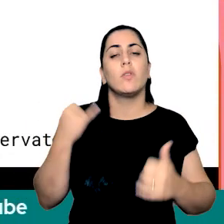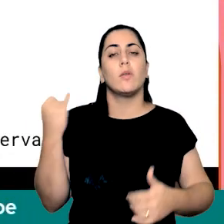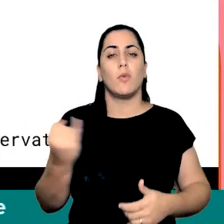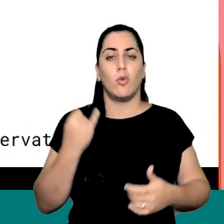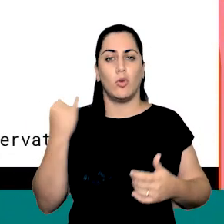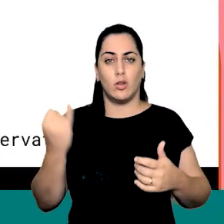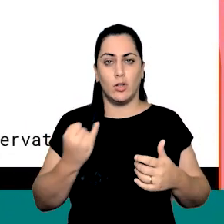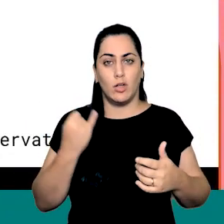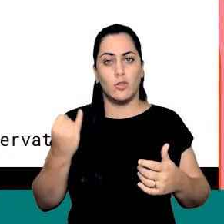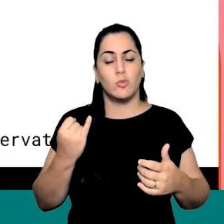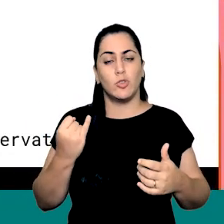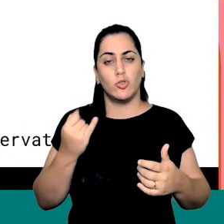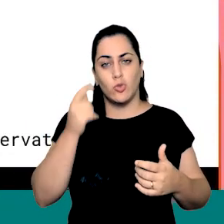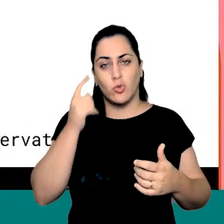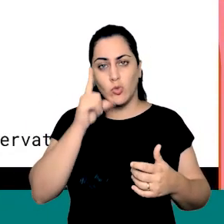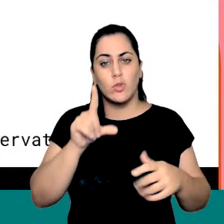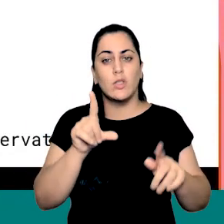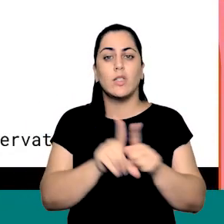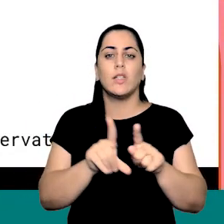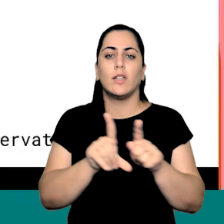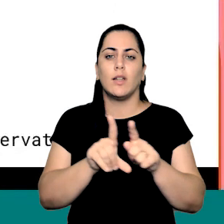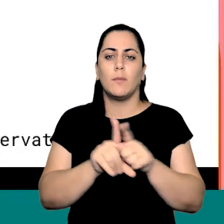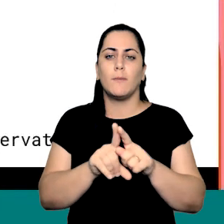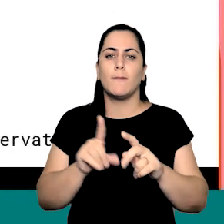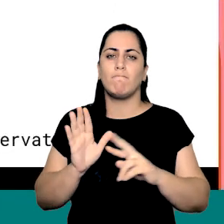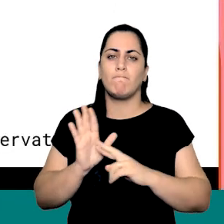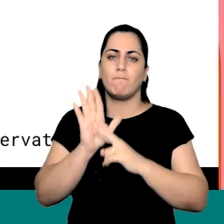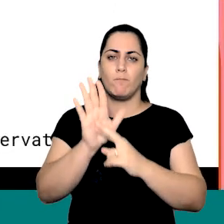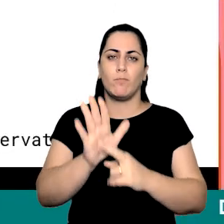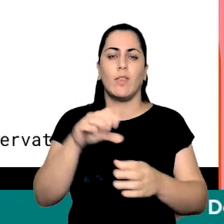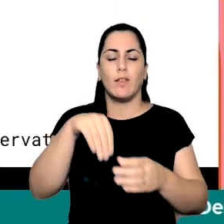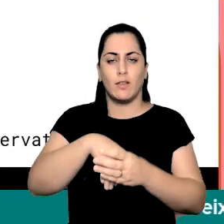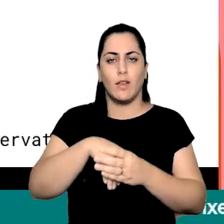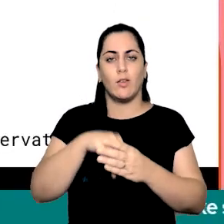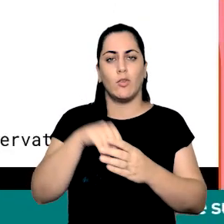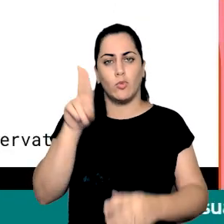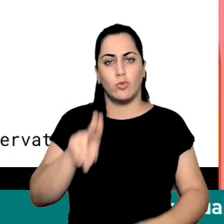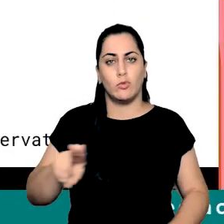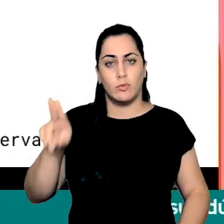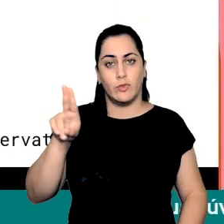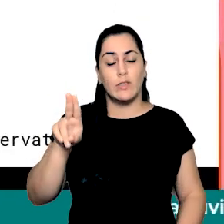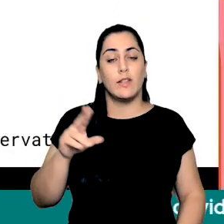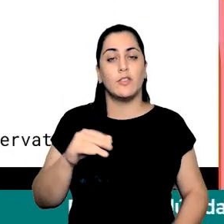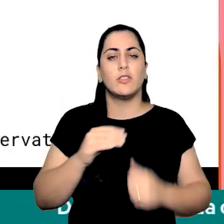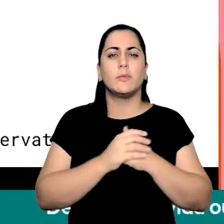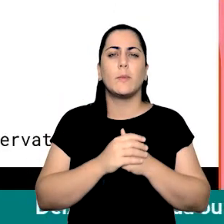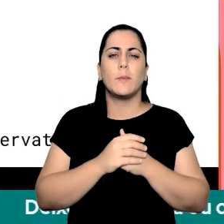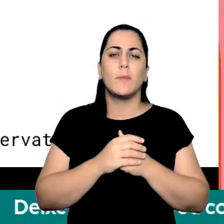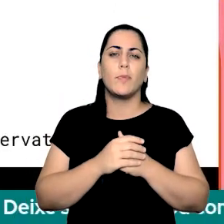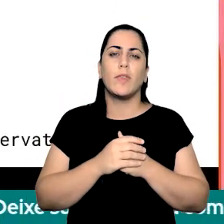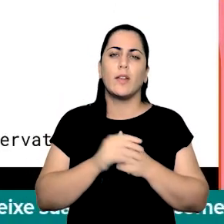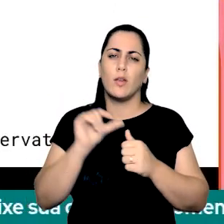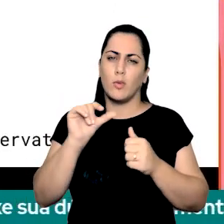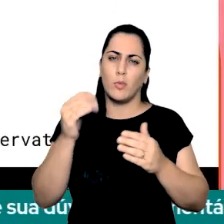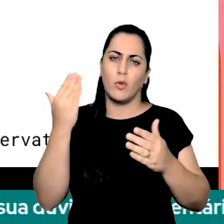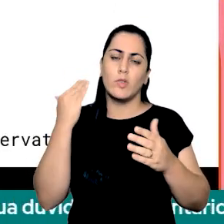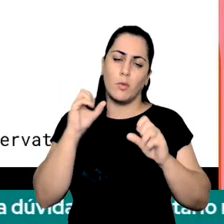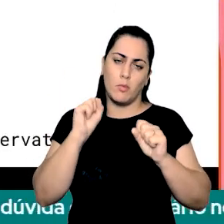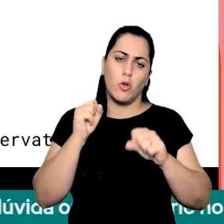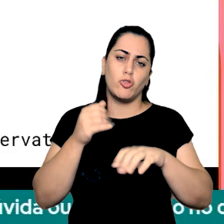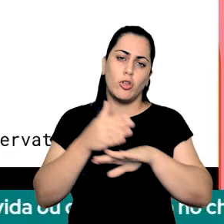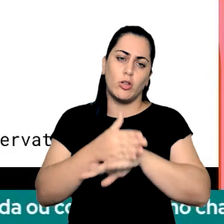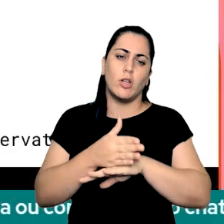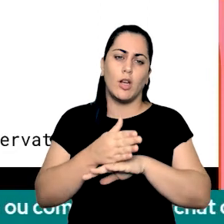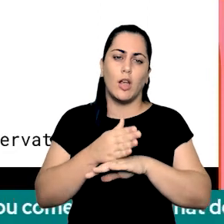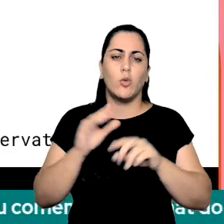importante a gente está realmente defendendo essa nossa representatividade na universidade e recentemente e vocês podem acessar